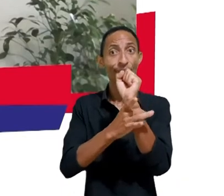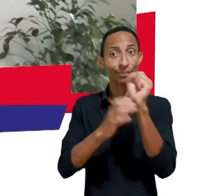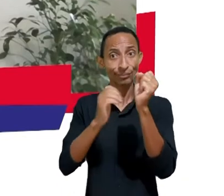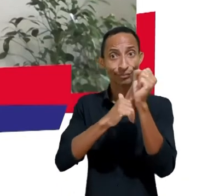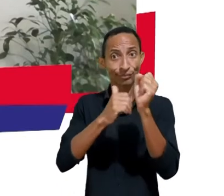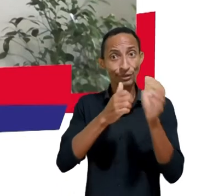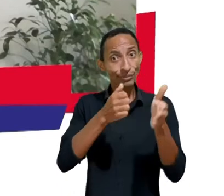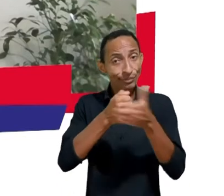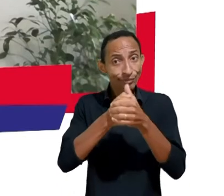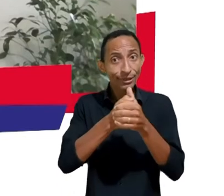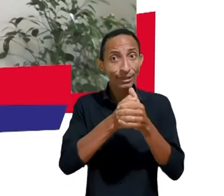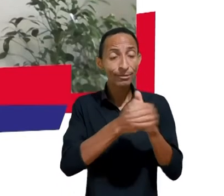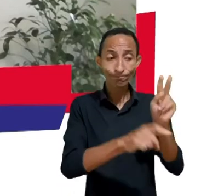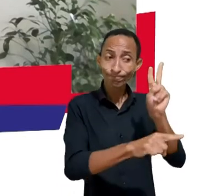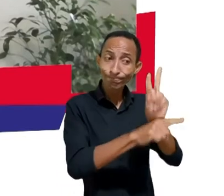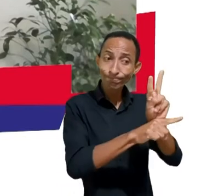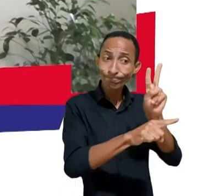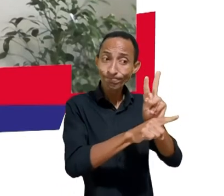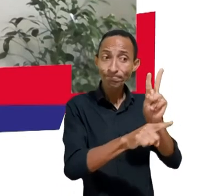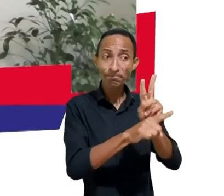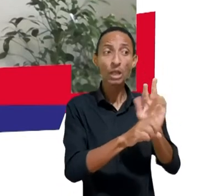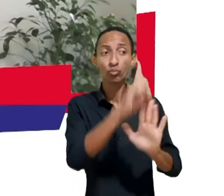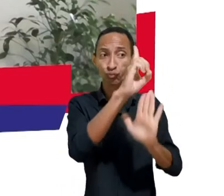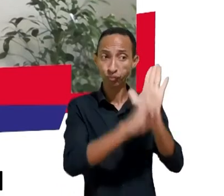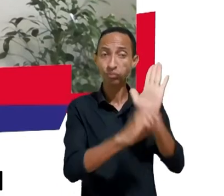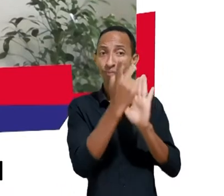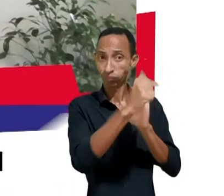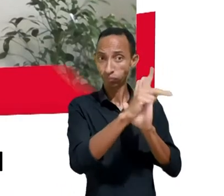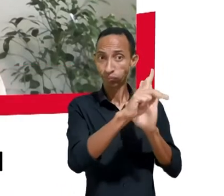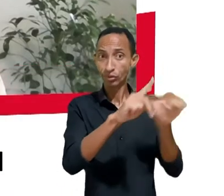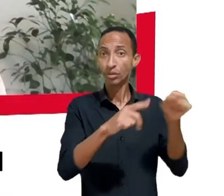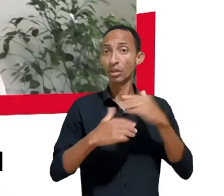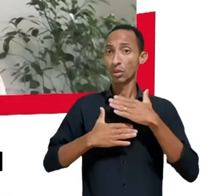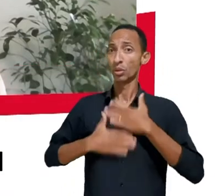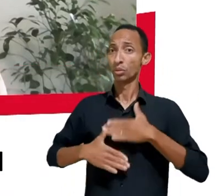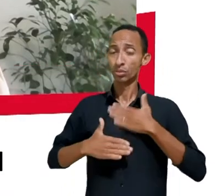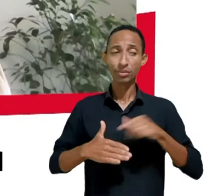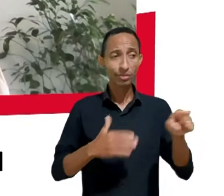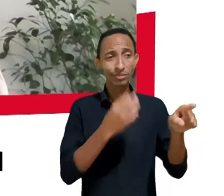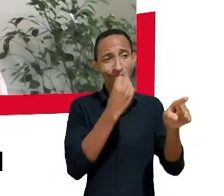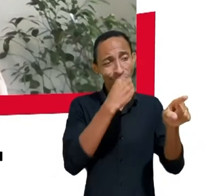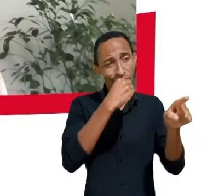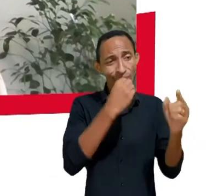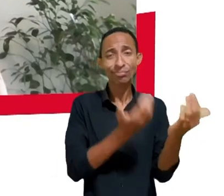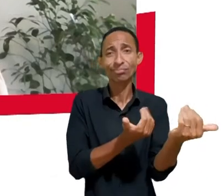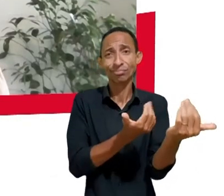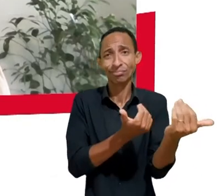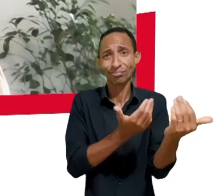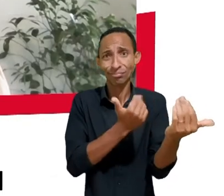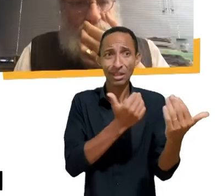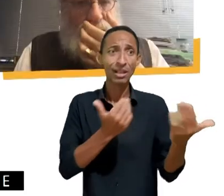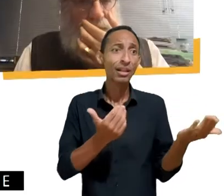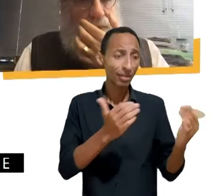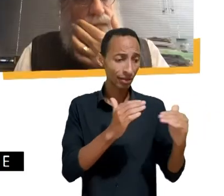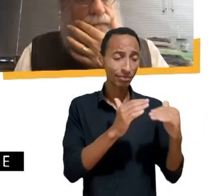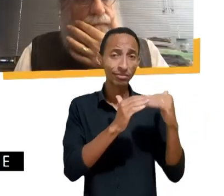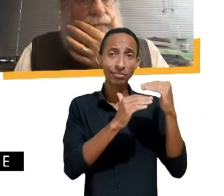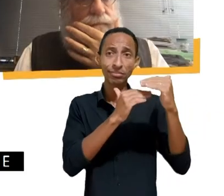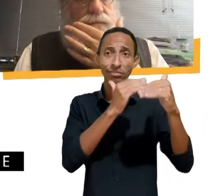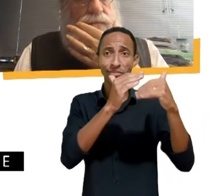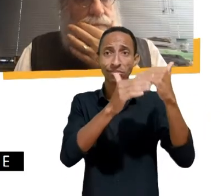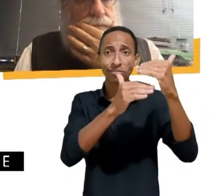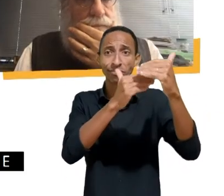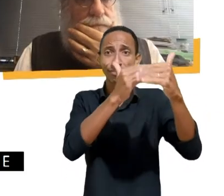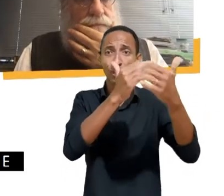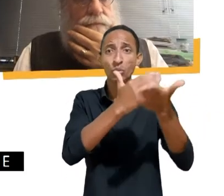garantia de direitos a essas pessoas que são hiper-vulneráveis e que estão em uma fase peculiar de desenvolvimento. E excelente a sua